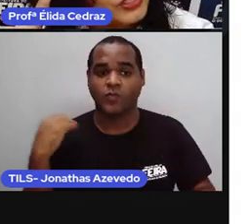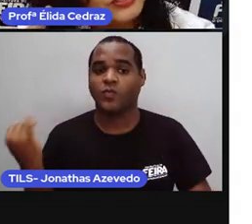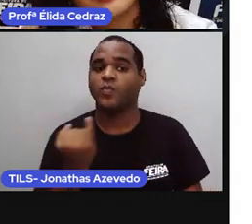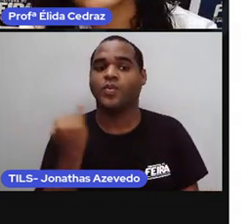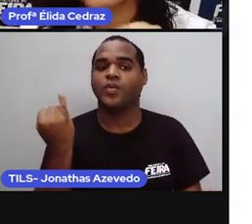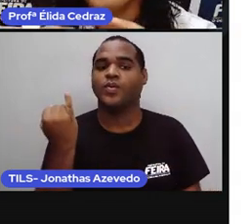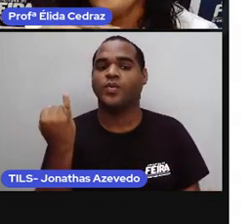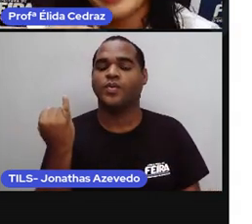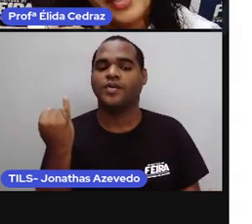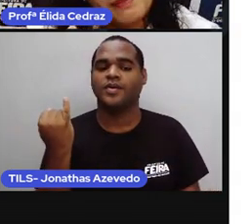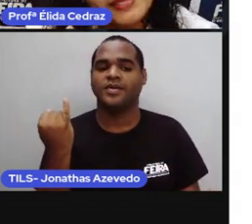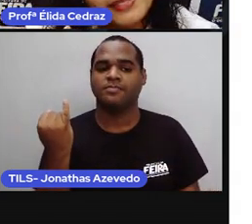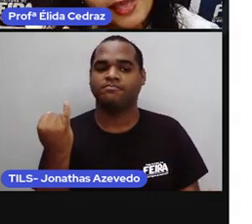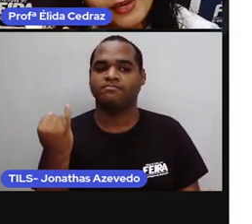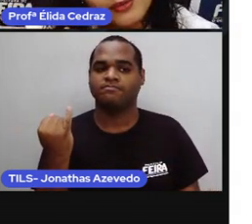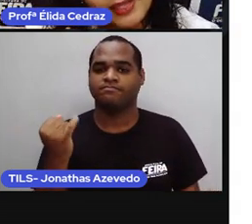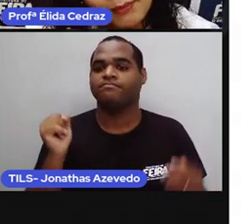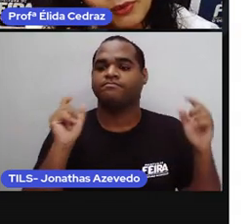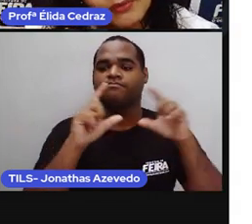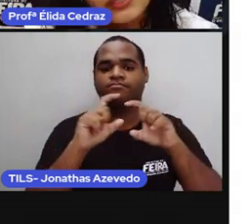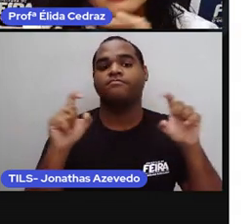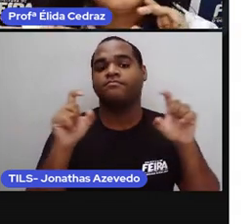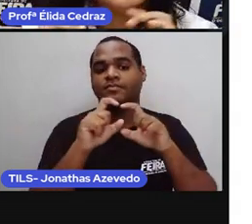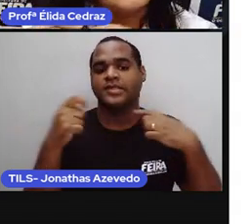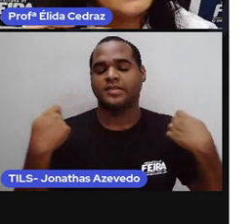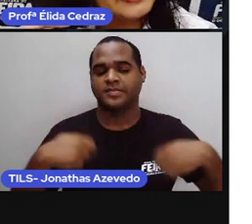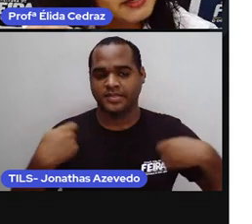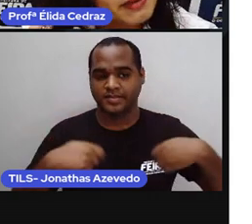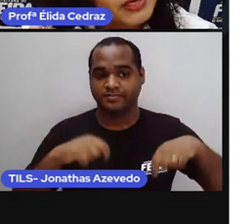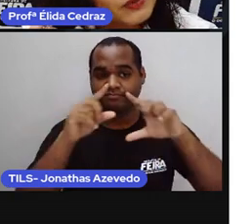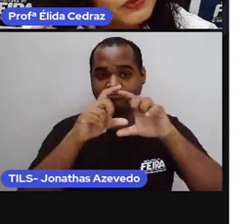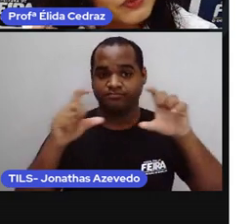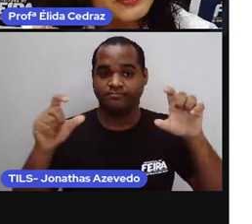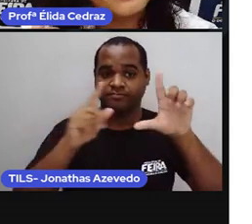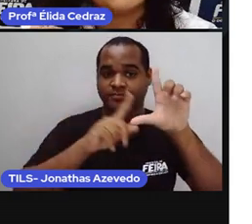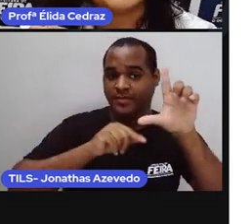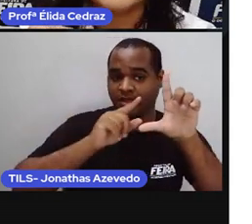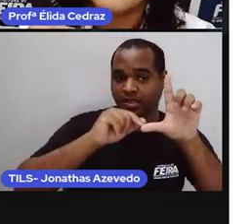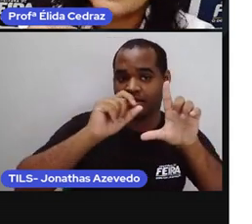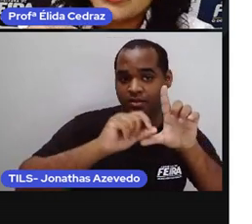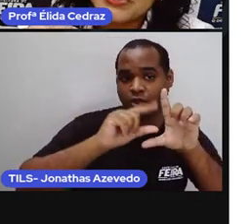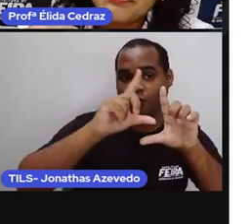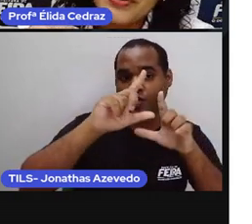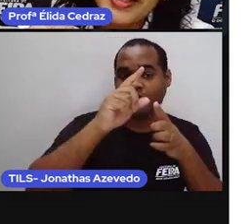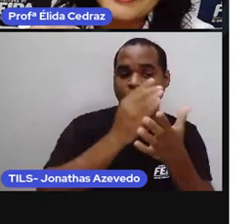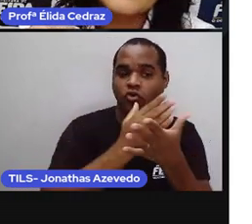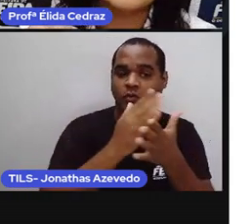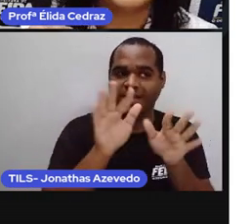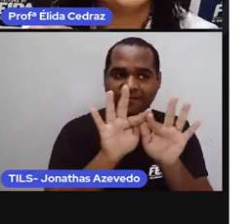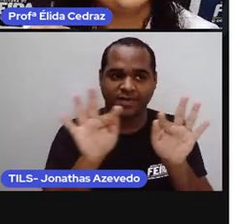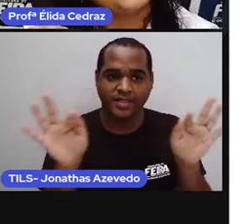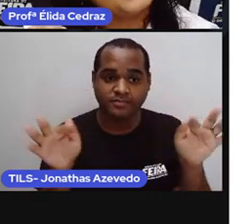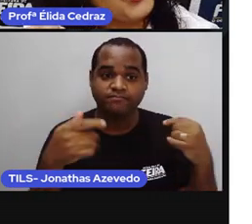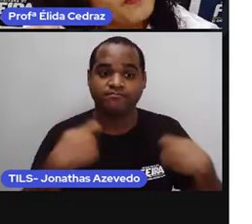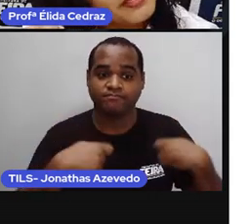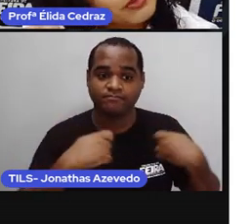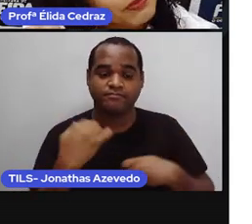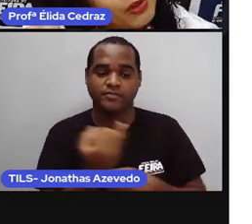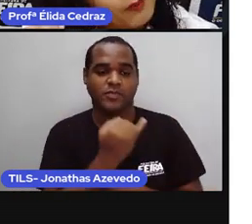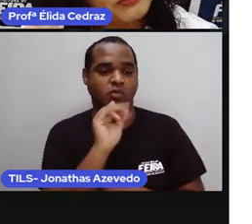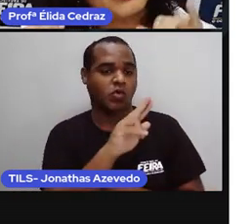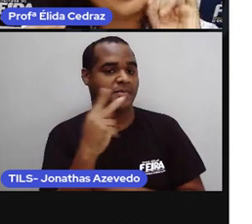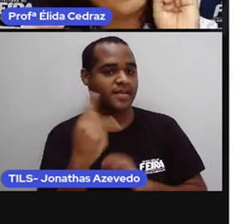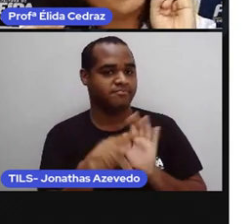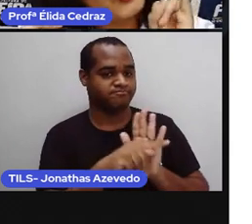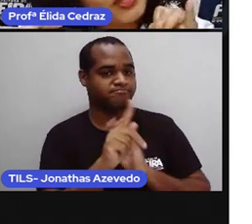o cabeçalho tá bom letra maiúscula no início de frase e nos nomes